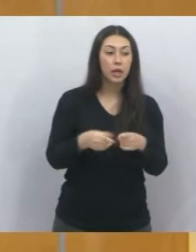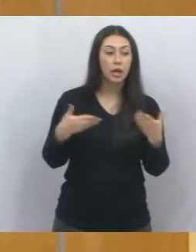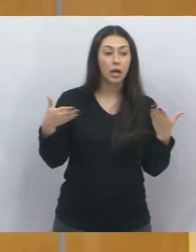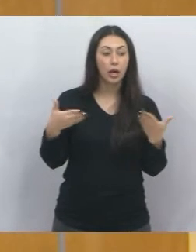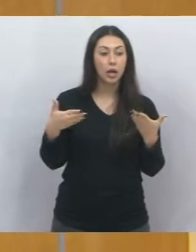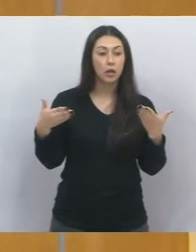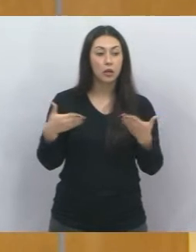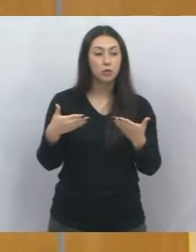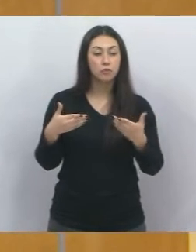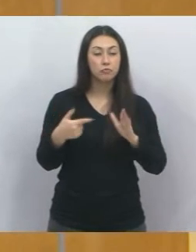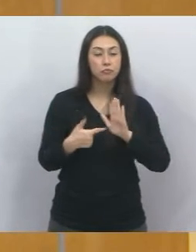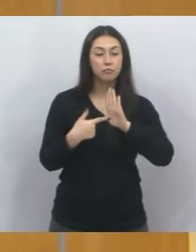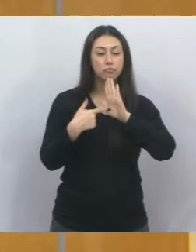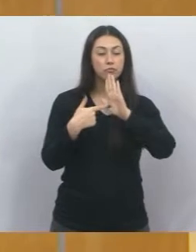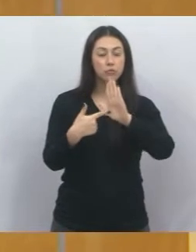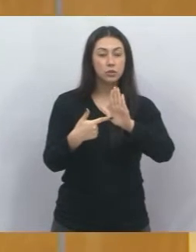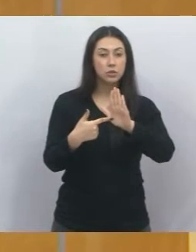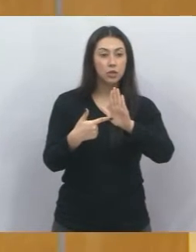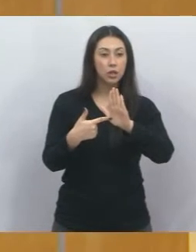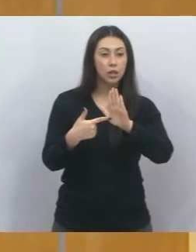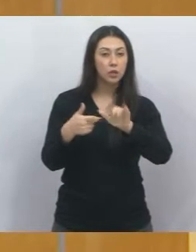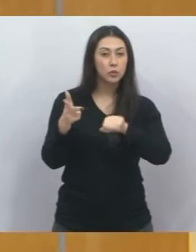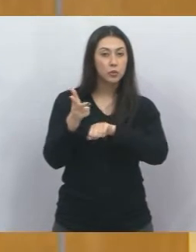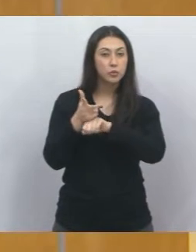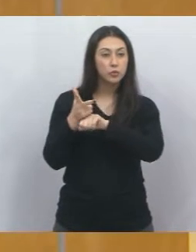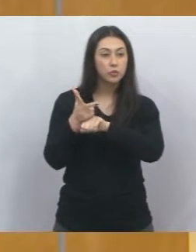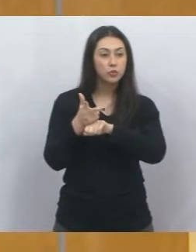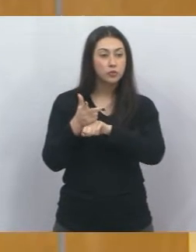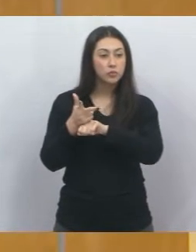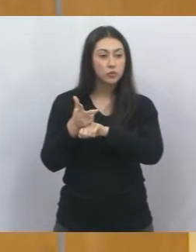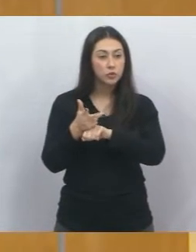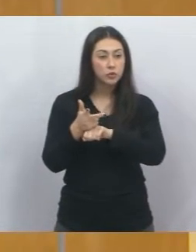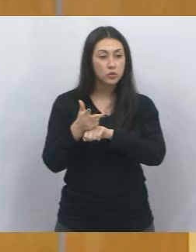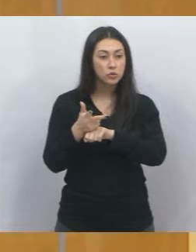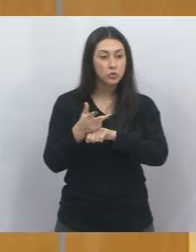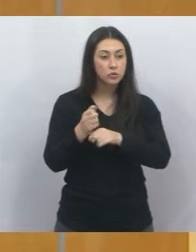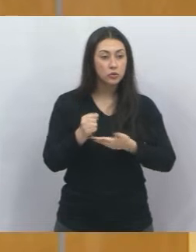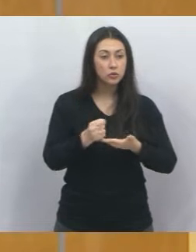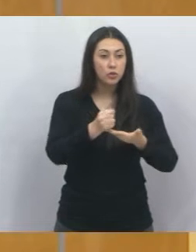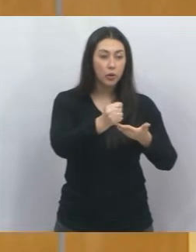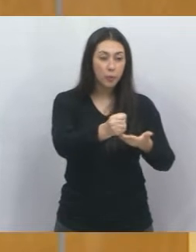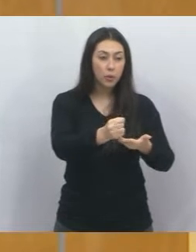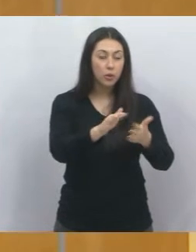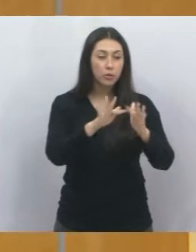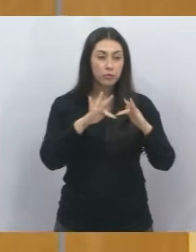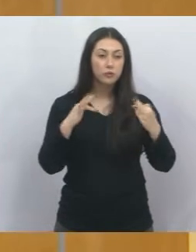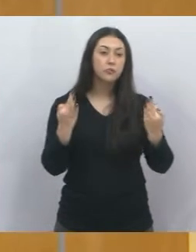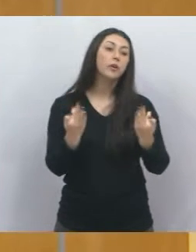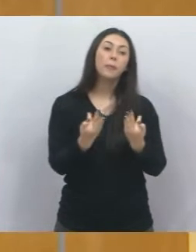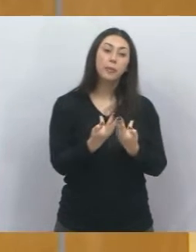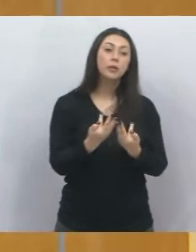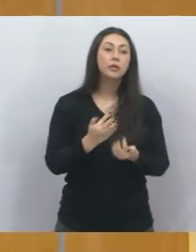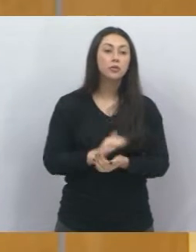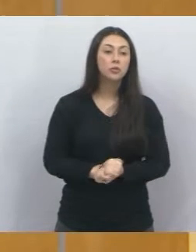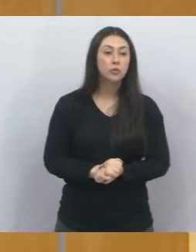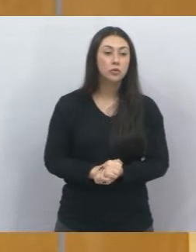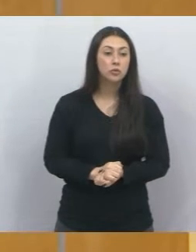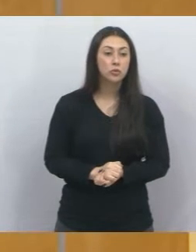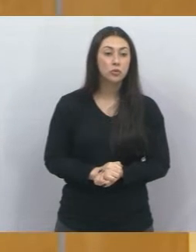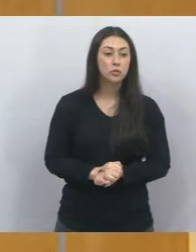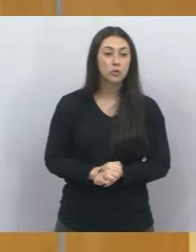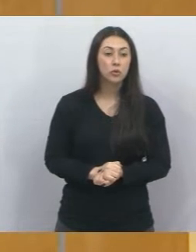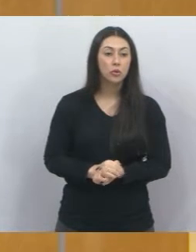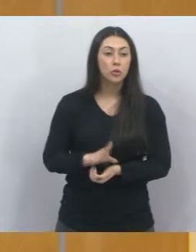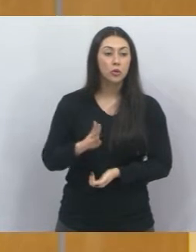um vídeo também, até de solidariedade à família, né, do Dom Filipes e do Bruno